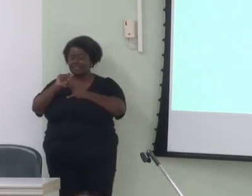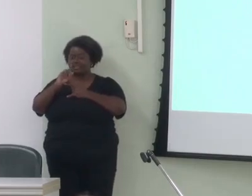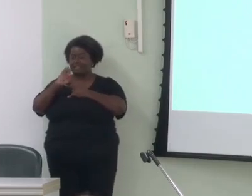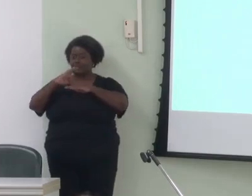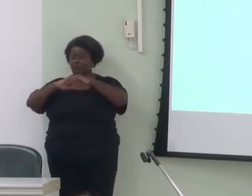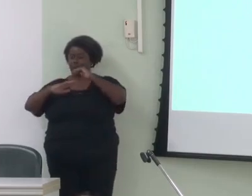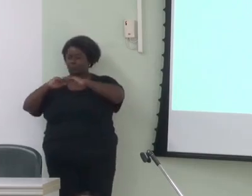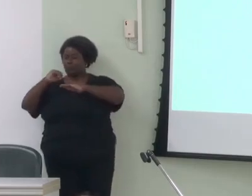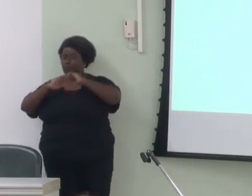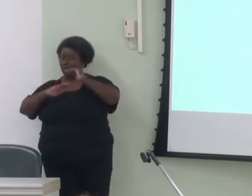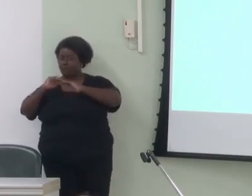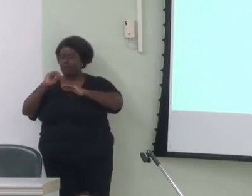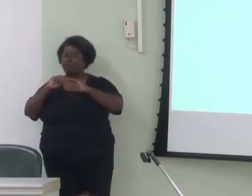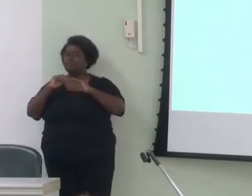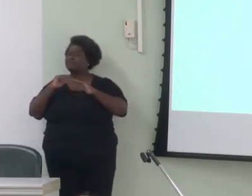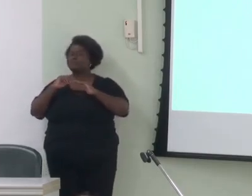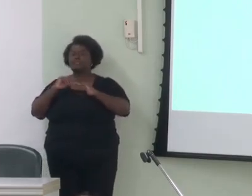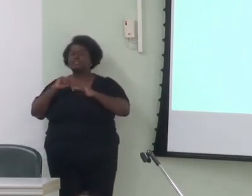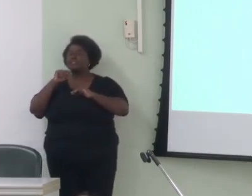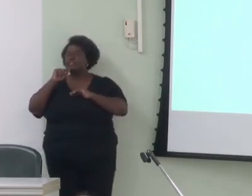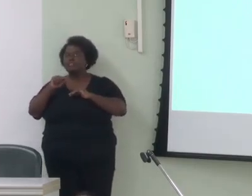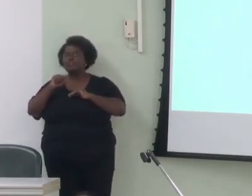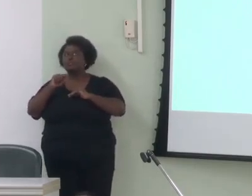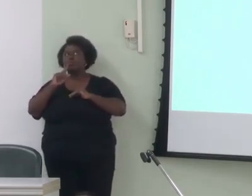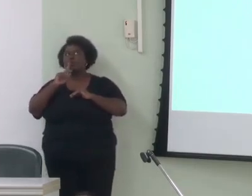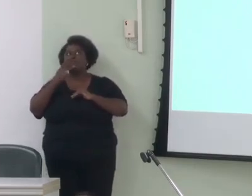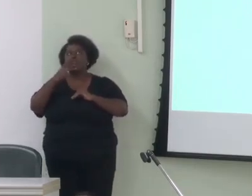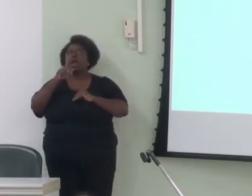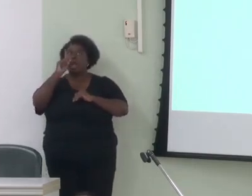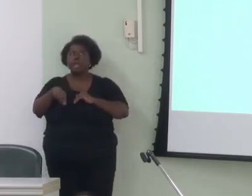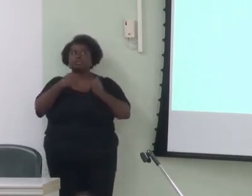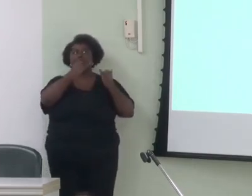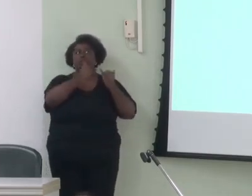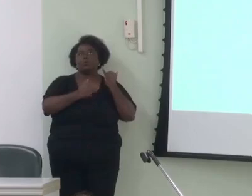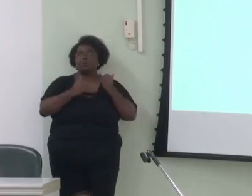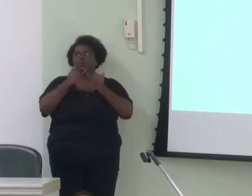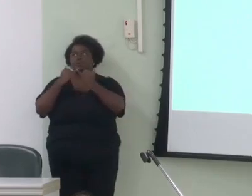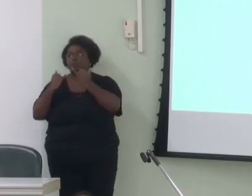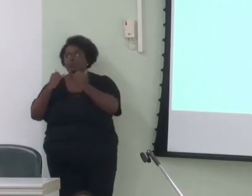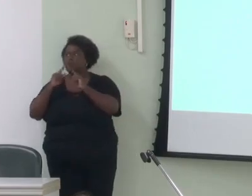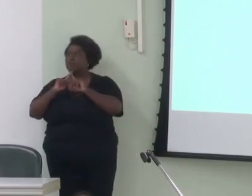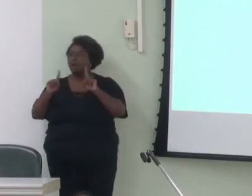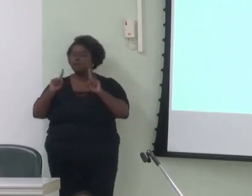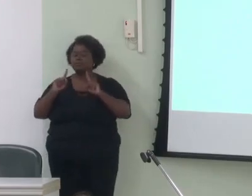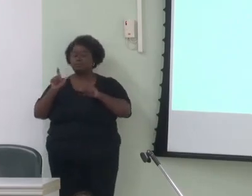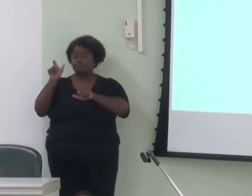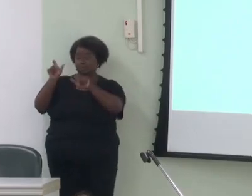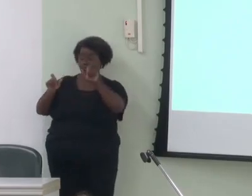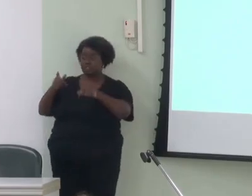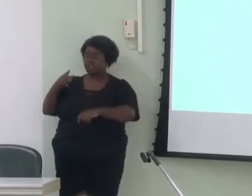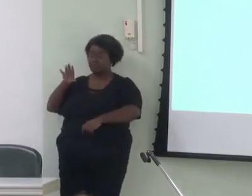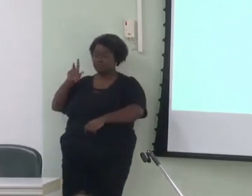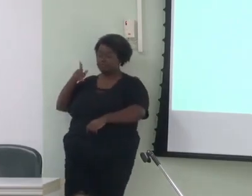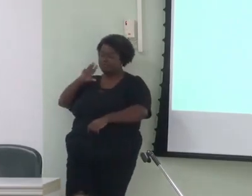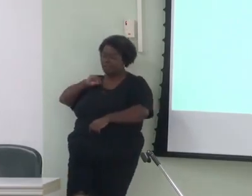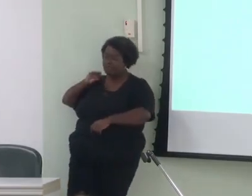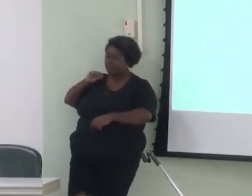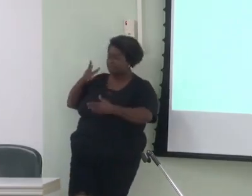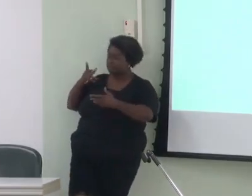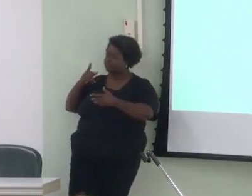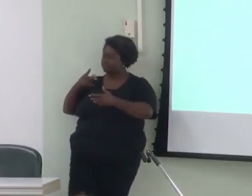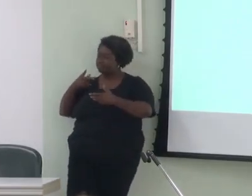Aquilo, evidentemente, não é dizer que são sinônimas, mas os falantes operacionalizam com construções